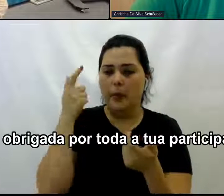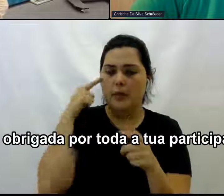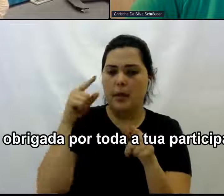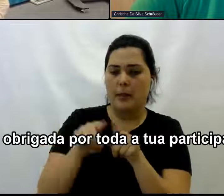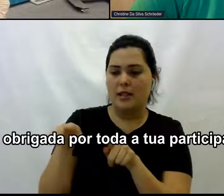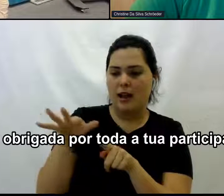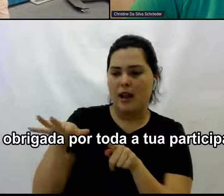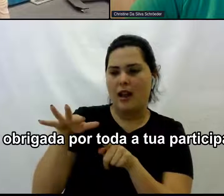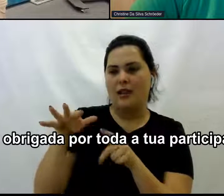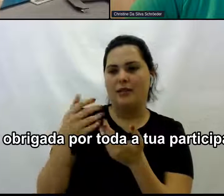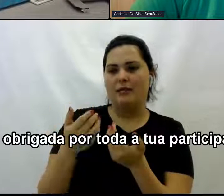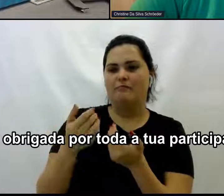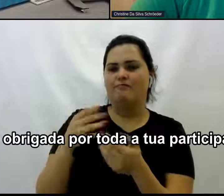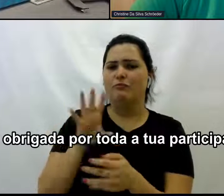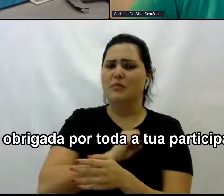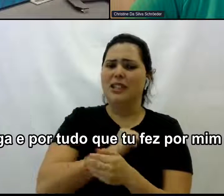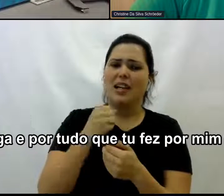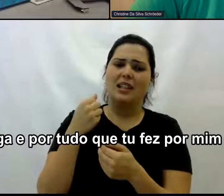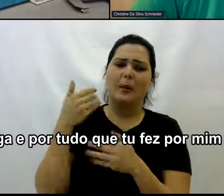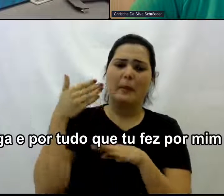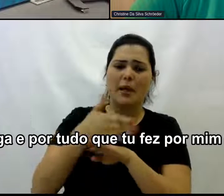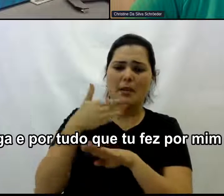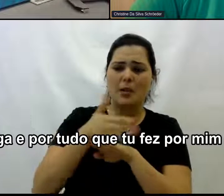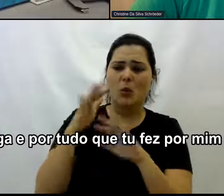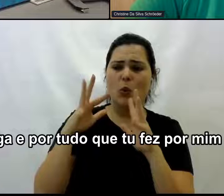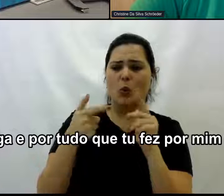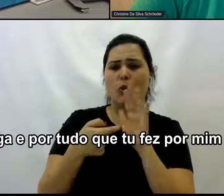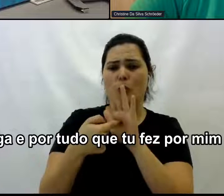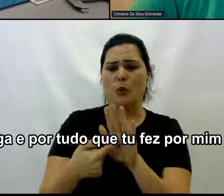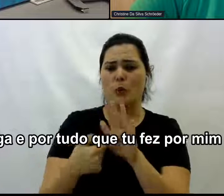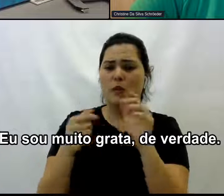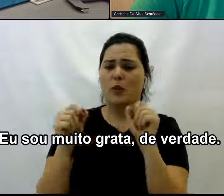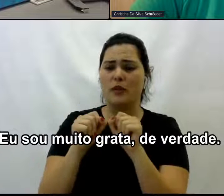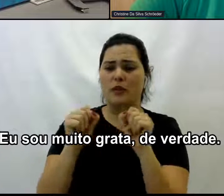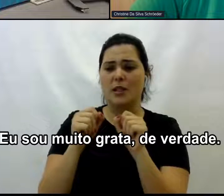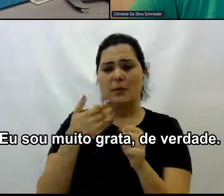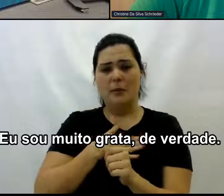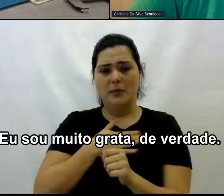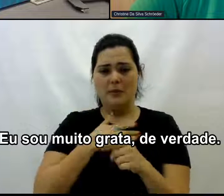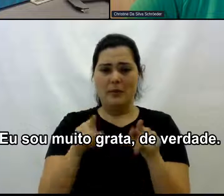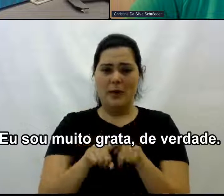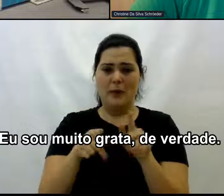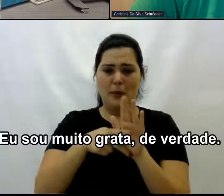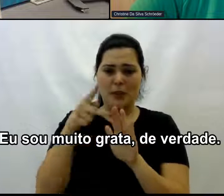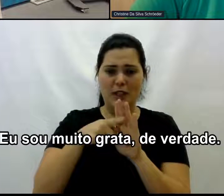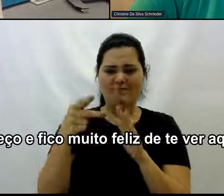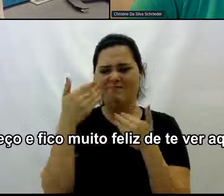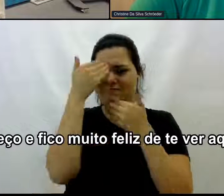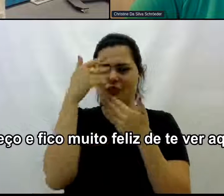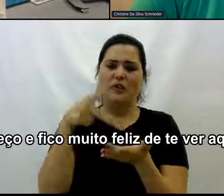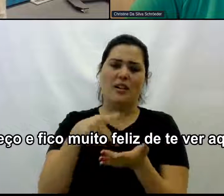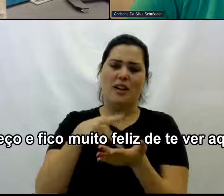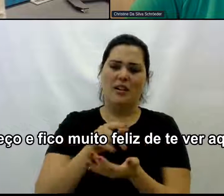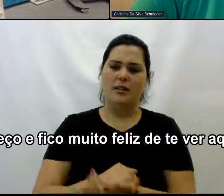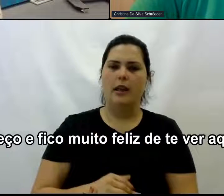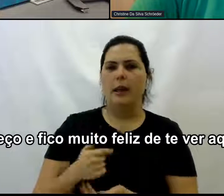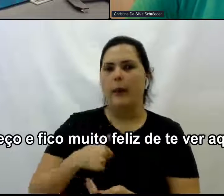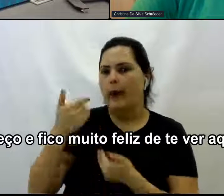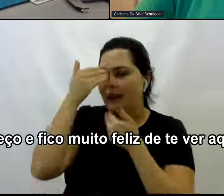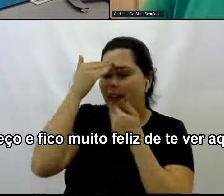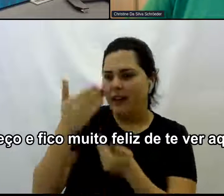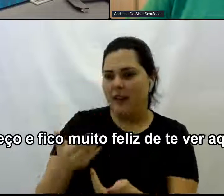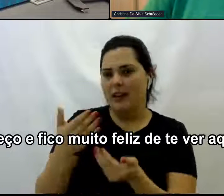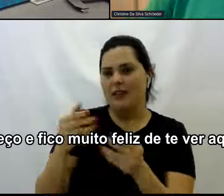Muito obrigada Por toda a sua participação Tua entrega E por tudo que tu fez Por mim também Eu sou muito grata De verdade Bem? Carlos, por favor Muito